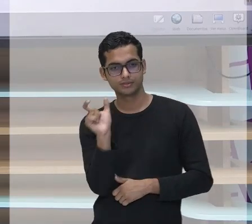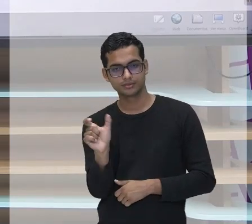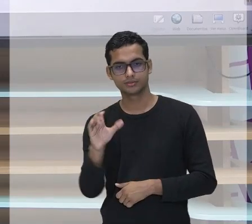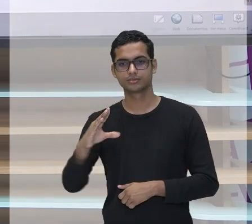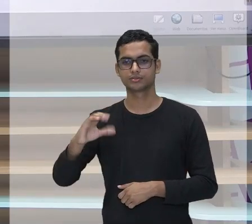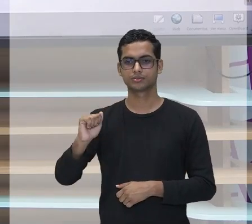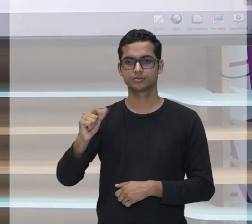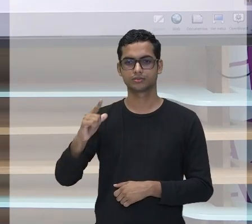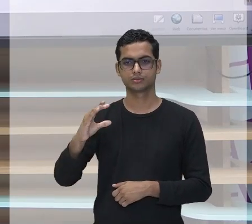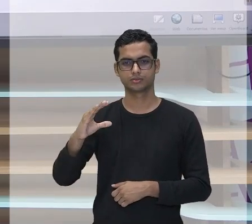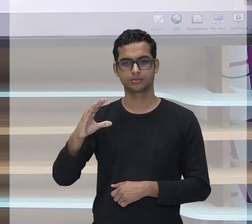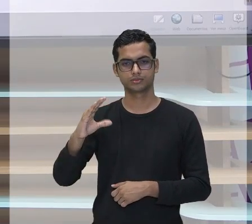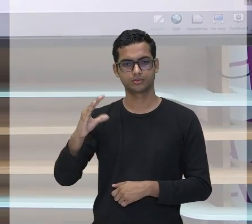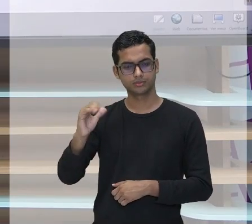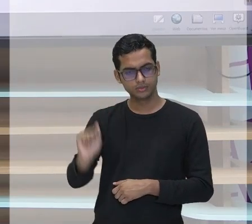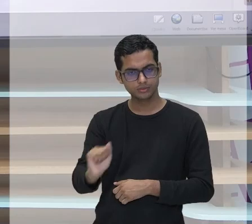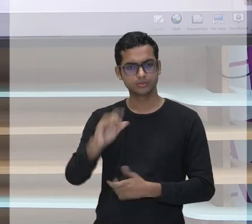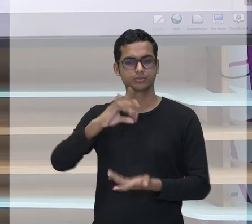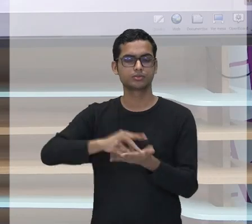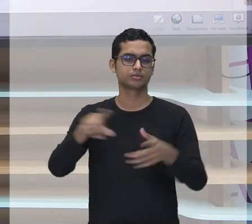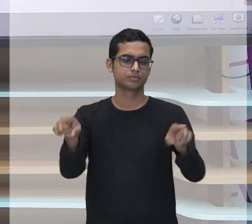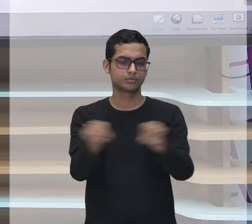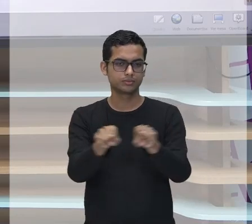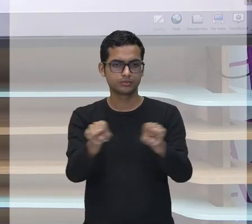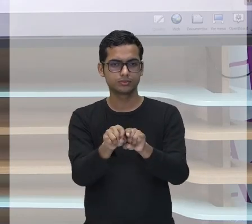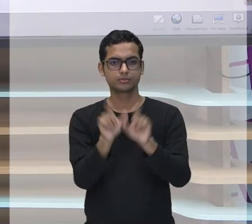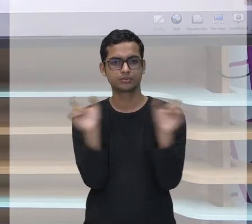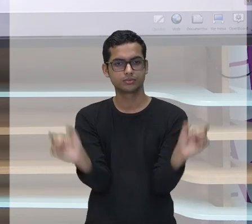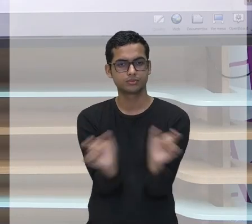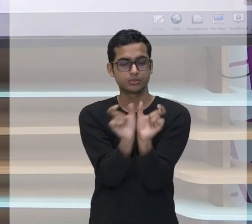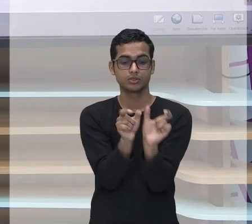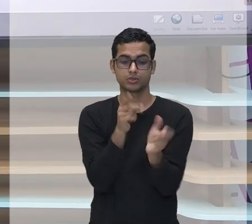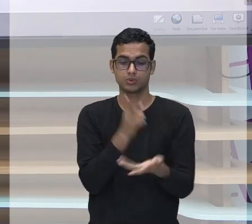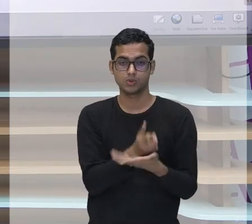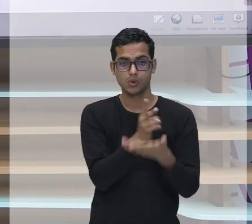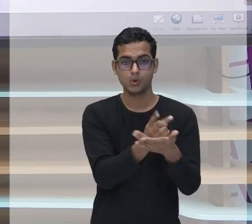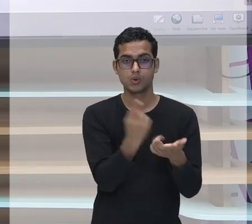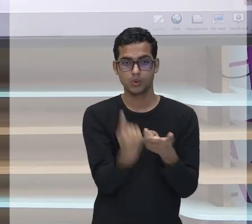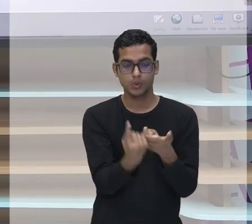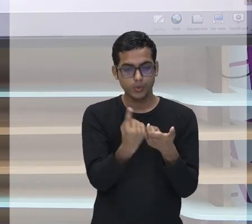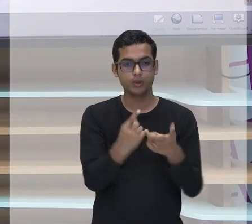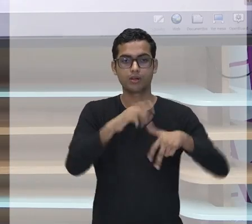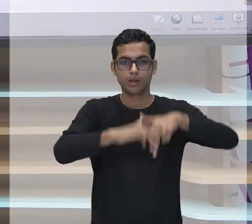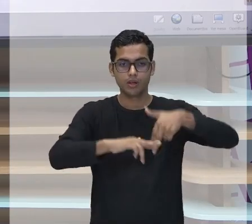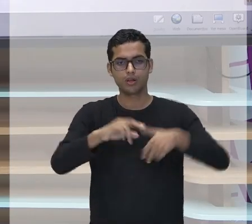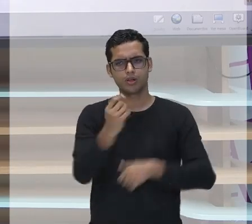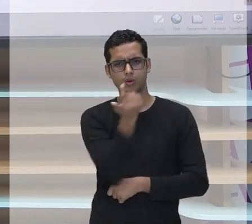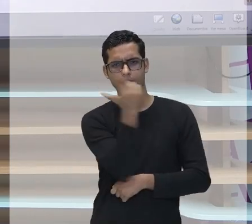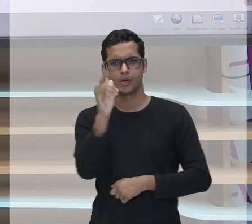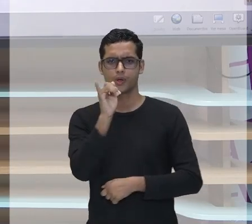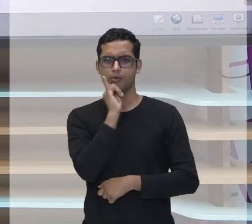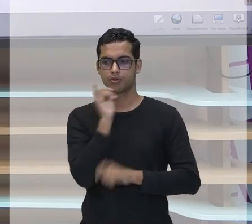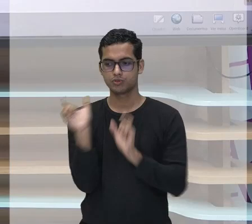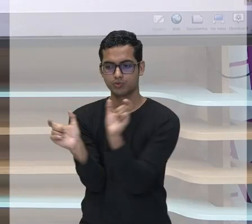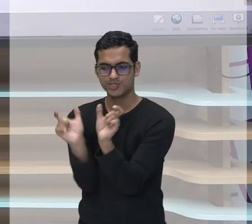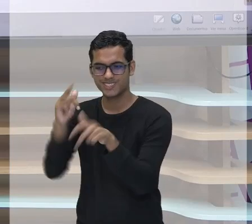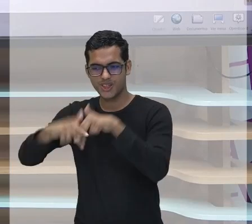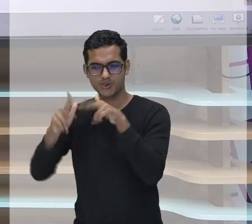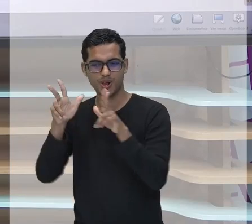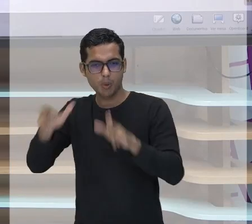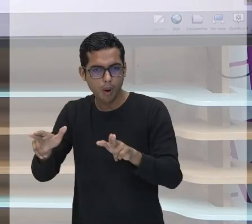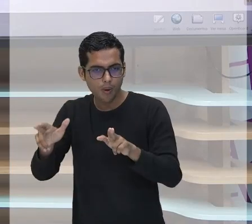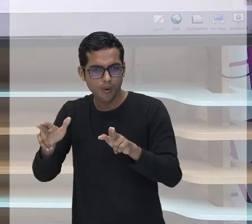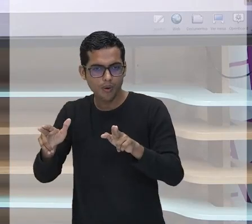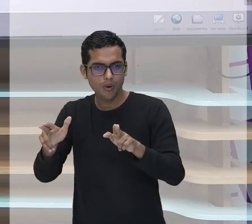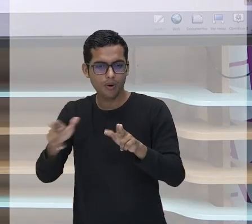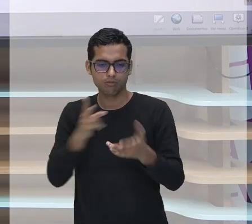vai para o singular feminino. Já na outra situação, não. Se eu vou falar de masculino e feminino,